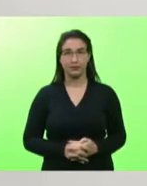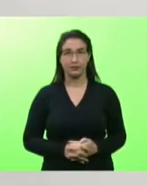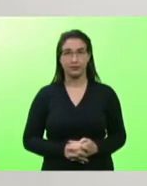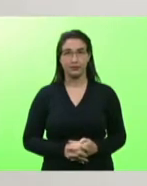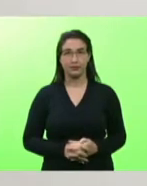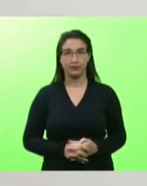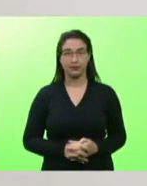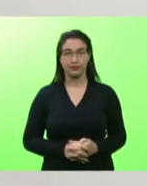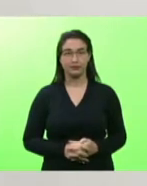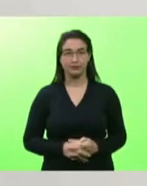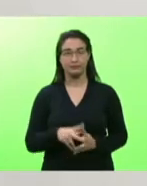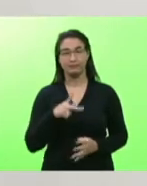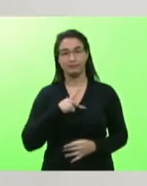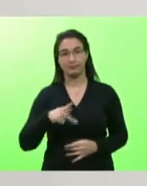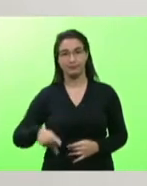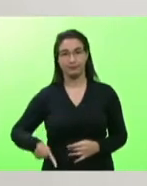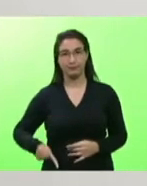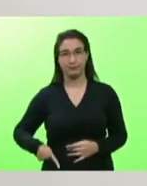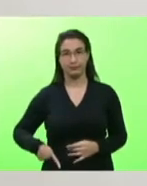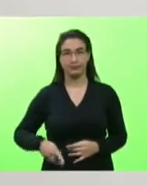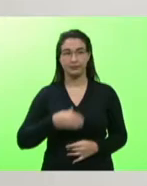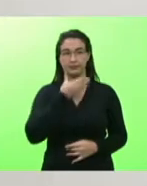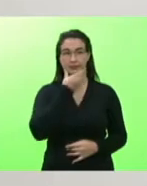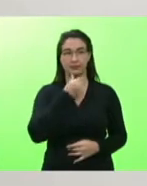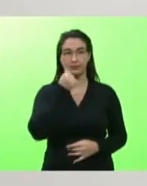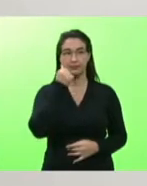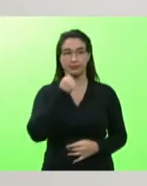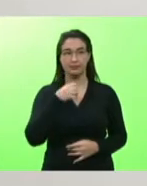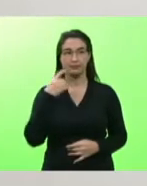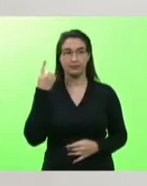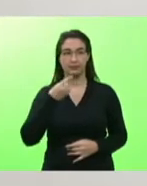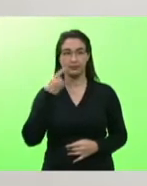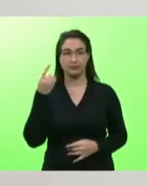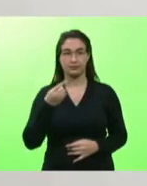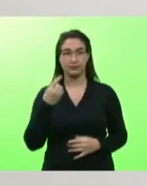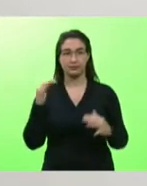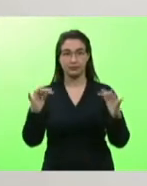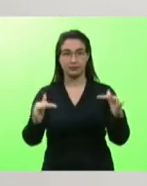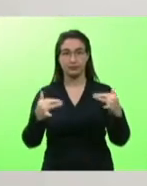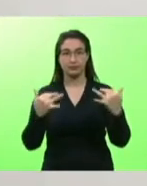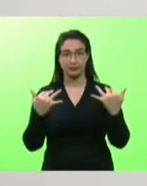Senhor presidente, senhores deputados e deputadas, a quem nos acompanha,